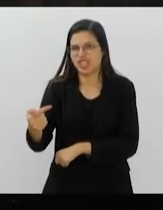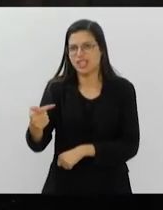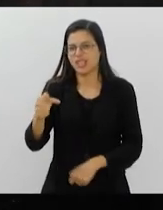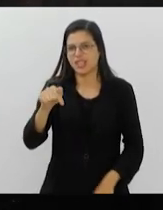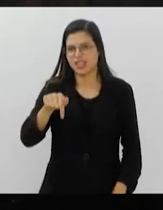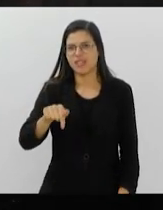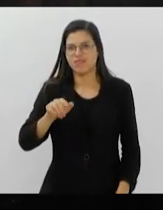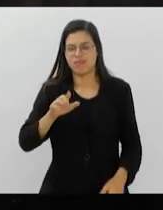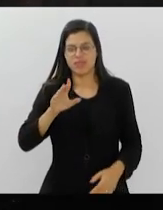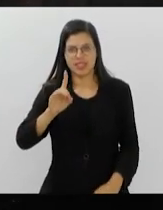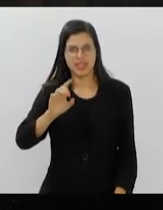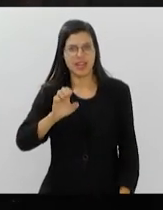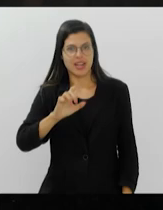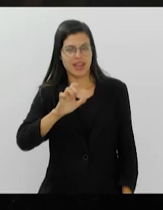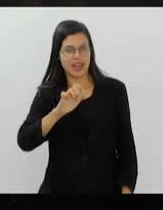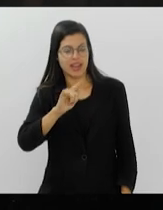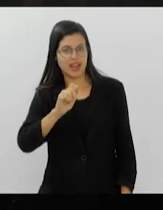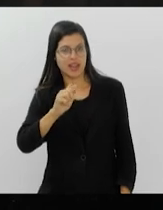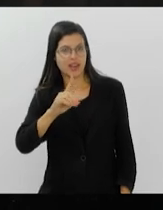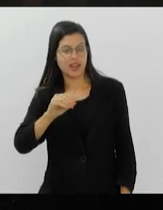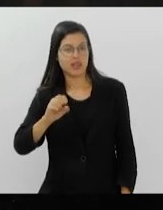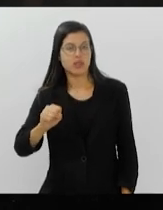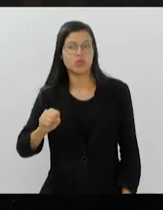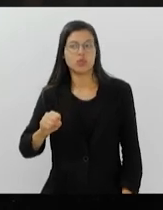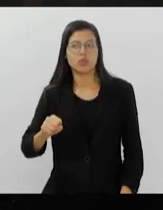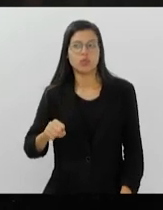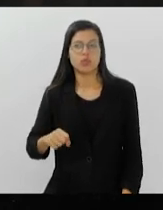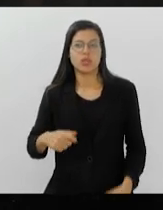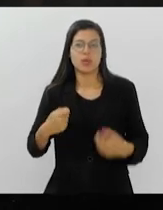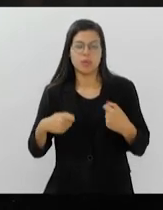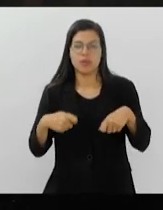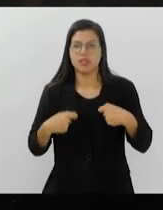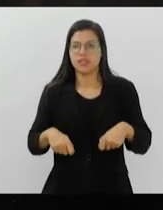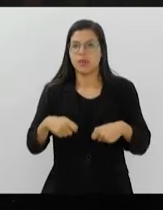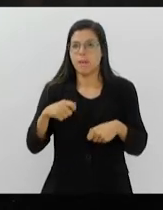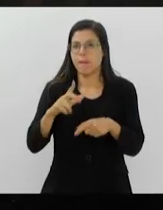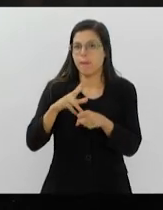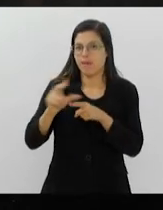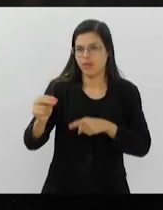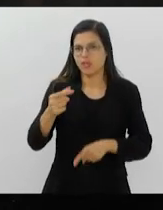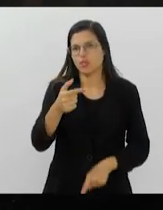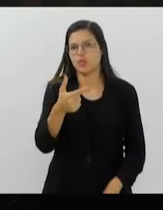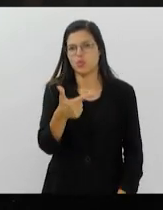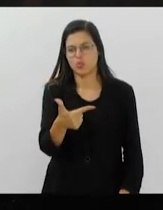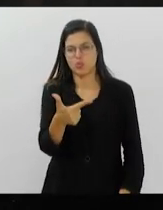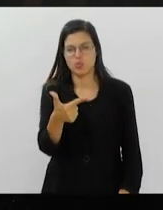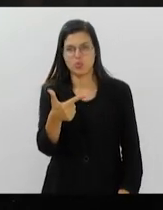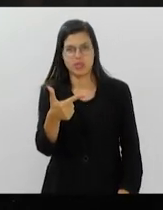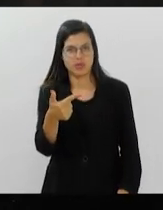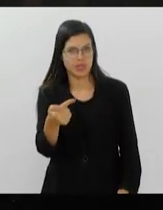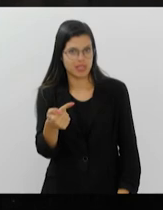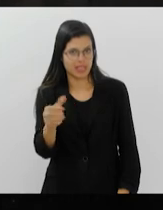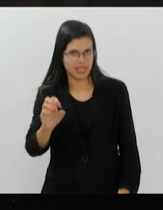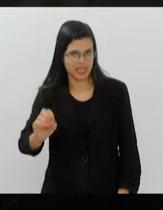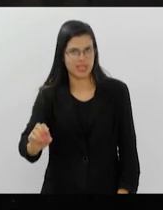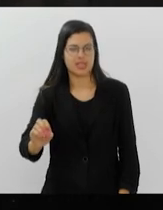E o mínimo para se eleger são 270 delegados. Mas, não é só isso.